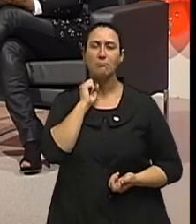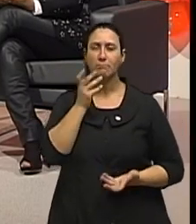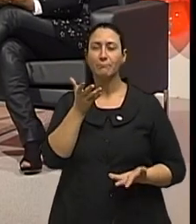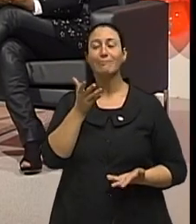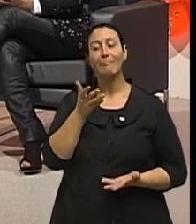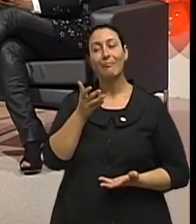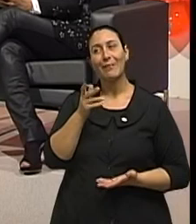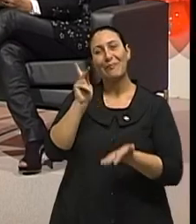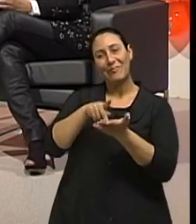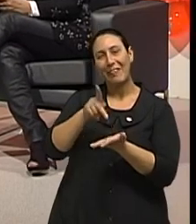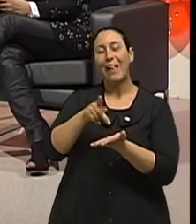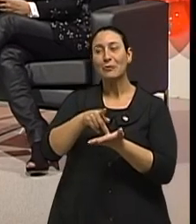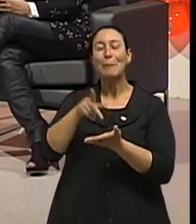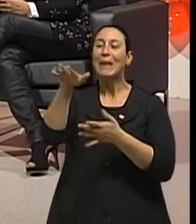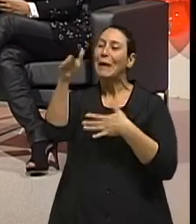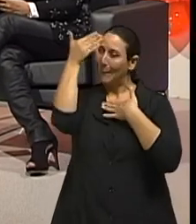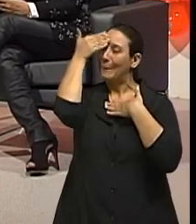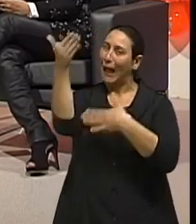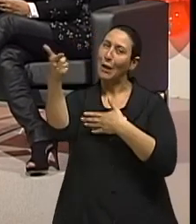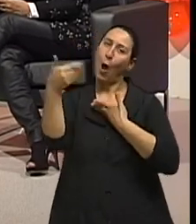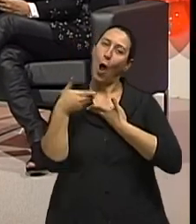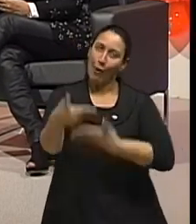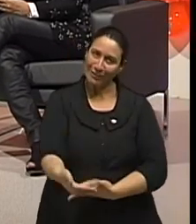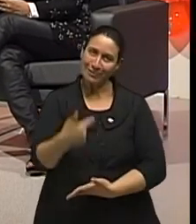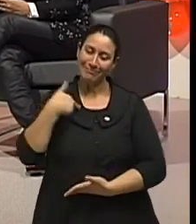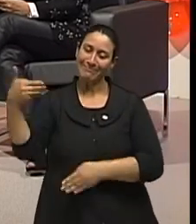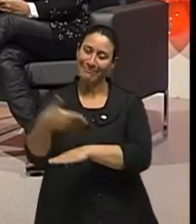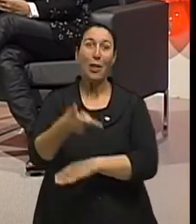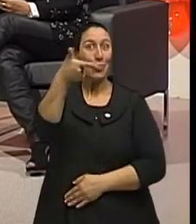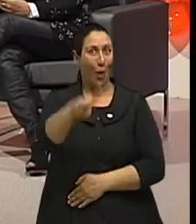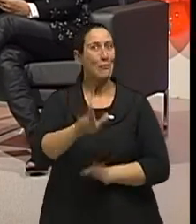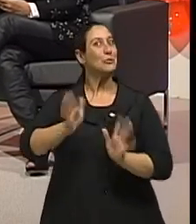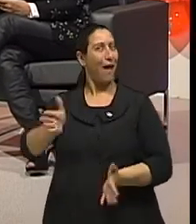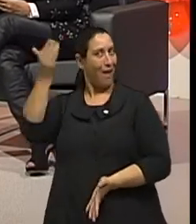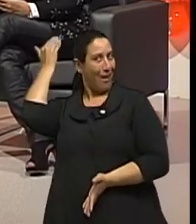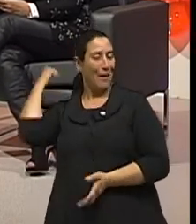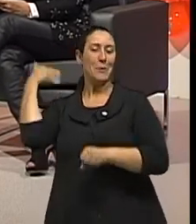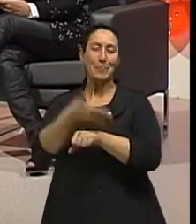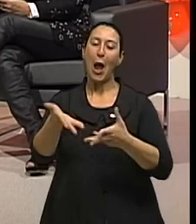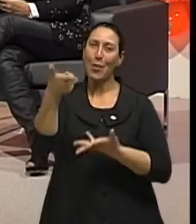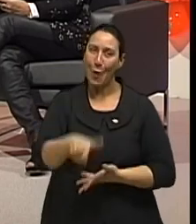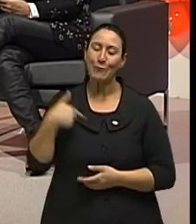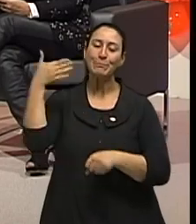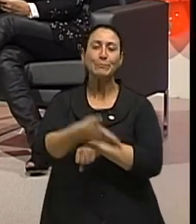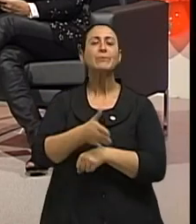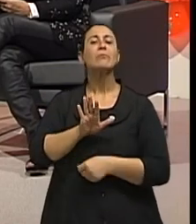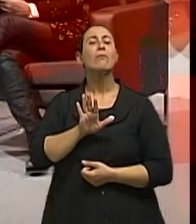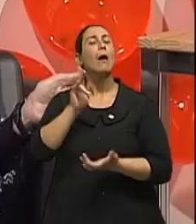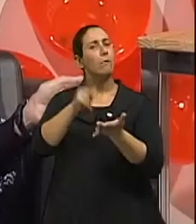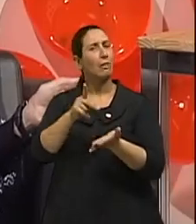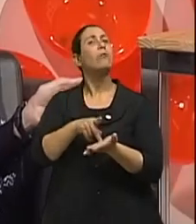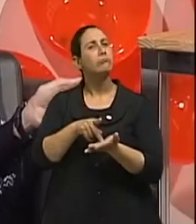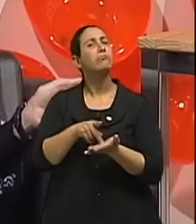dúvida. Em primeiro lugar, muito obrigada pelo convite, me sinto muito privilegiada por estar aqui novamente, não é, Isabel? mesmo, Ana. Mas sem dúvida nenhuma, o